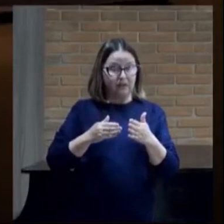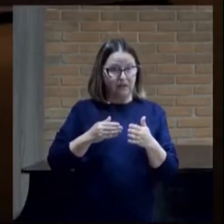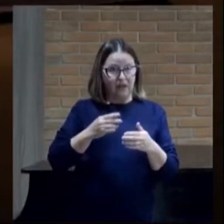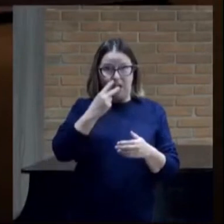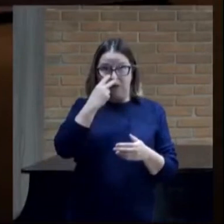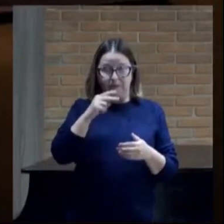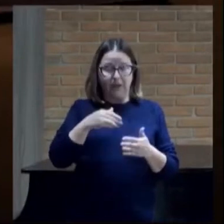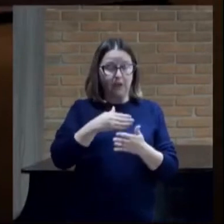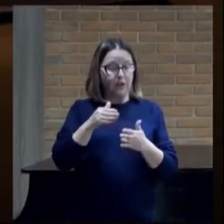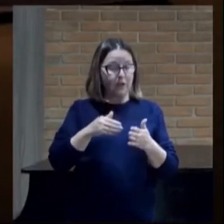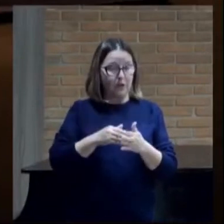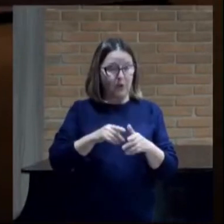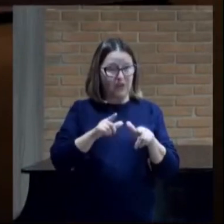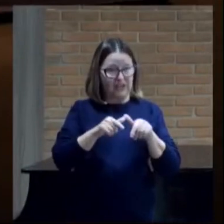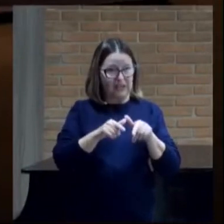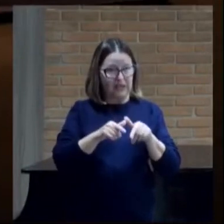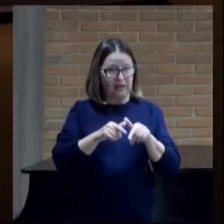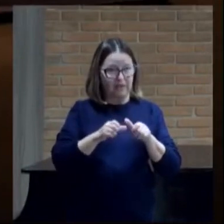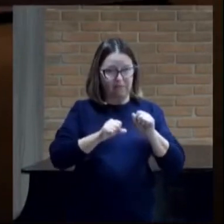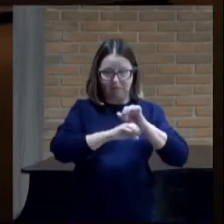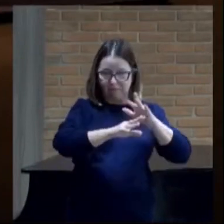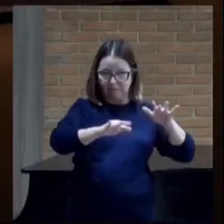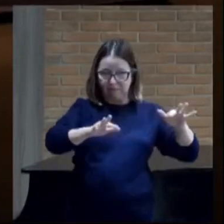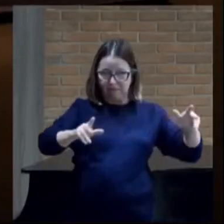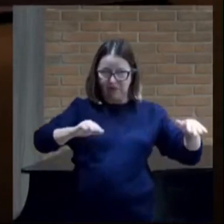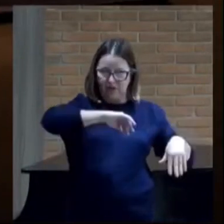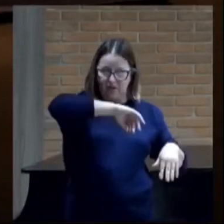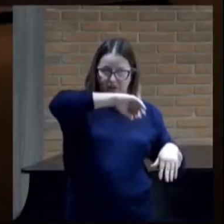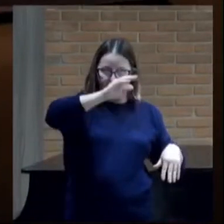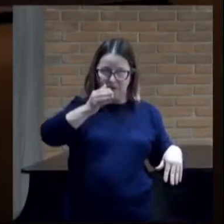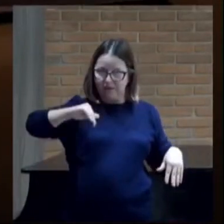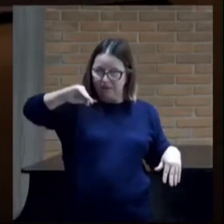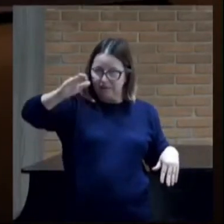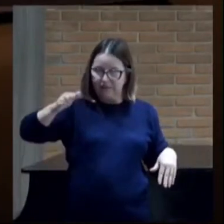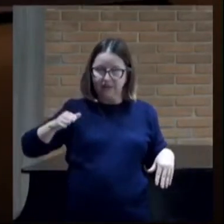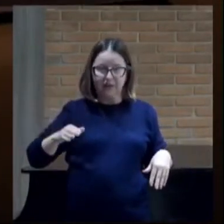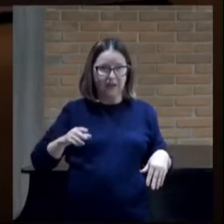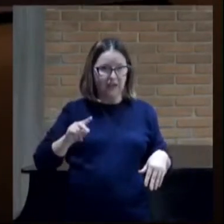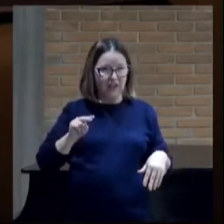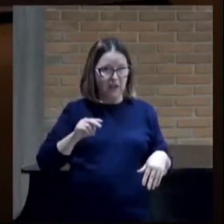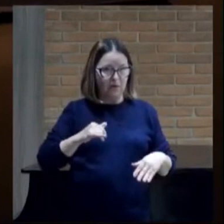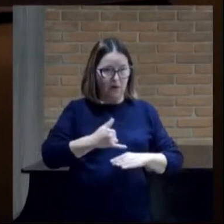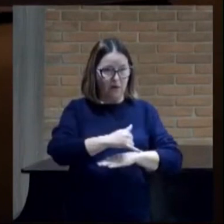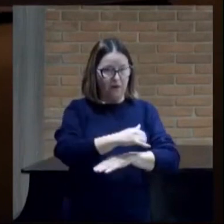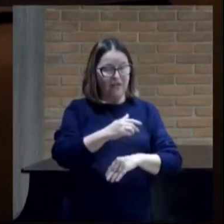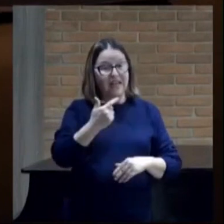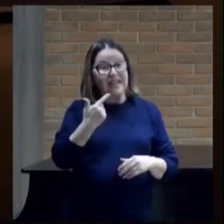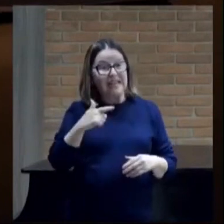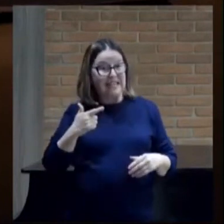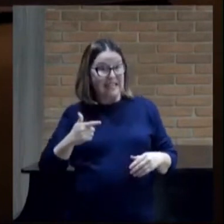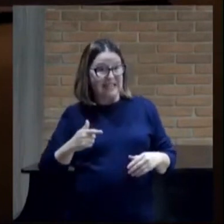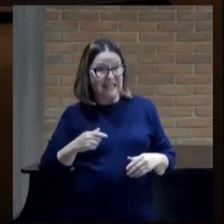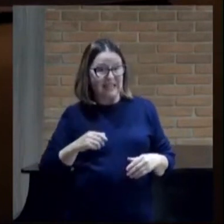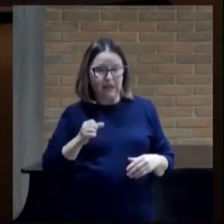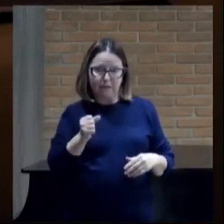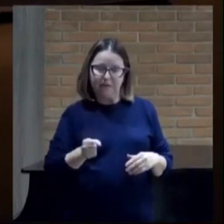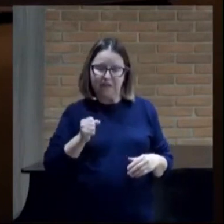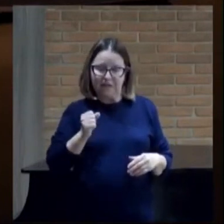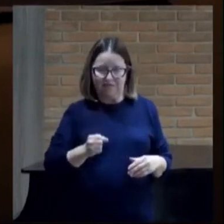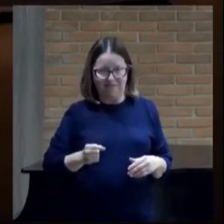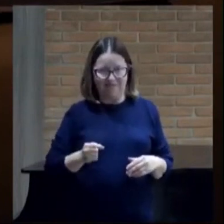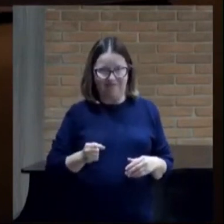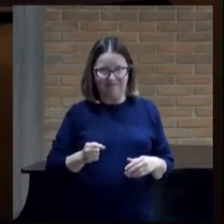montes como ovelhas que não têm pastor. E disse o Senhor, estes não têm